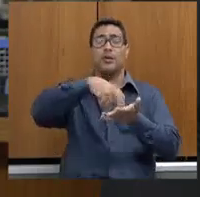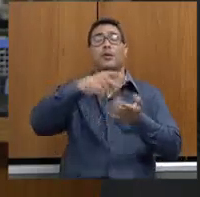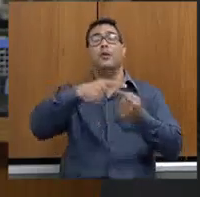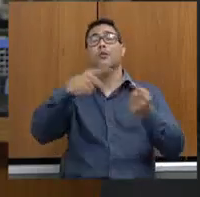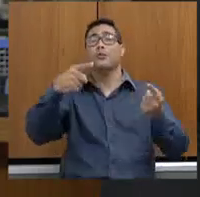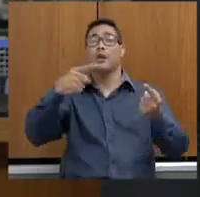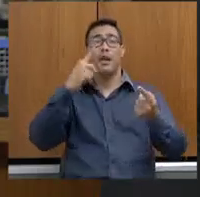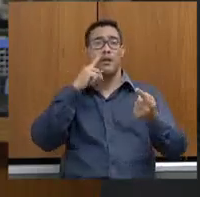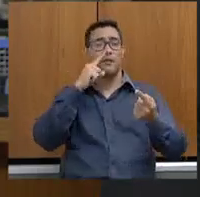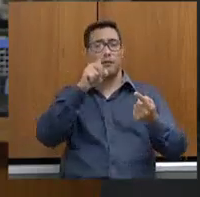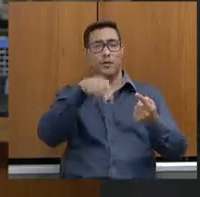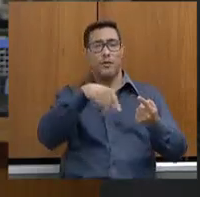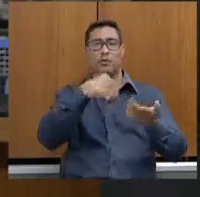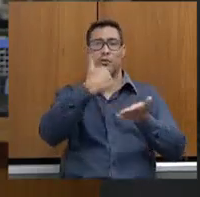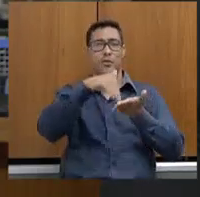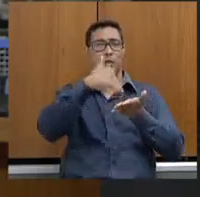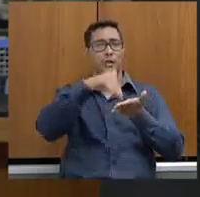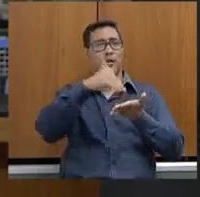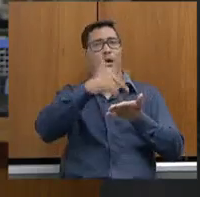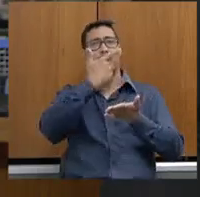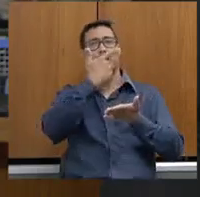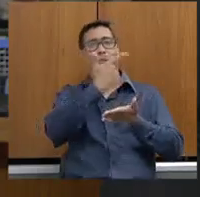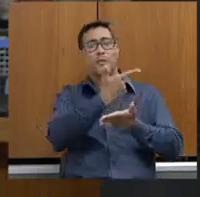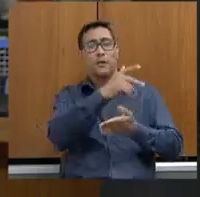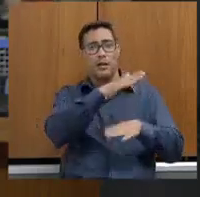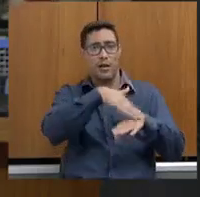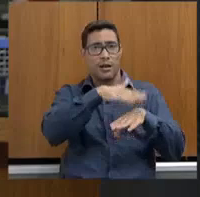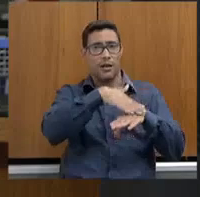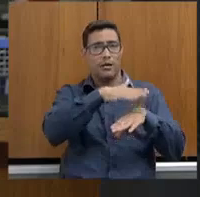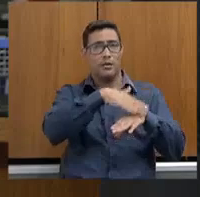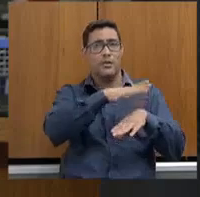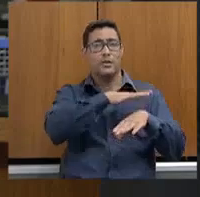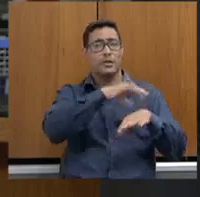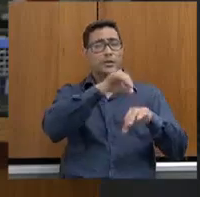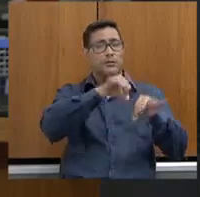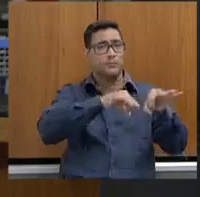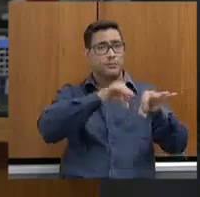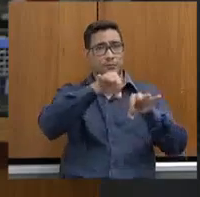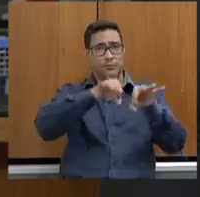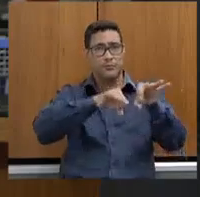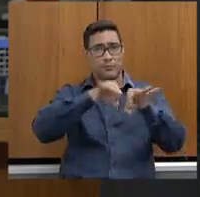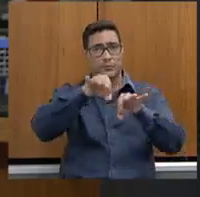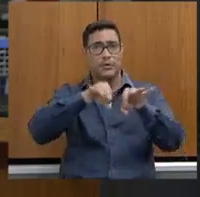eu vi o secretário falar ali do Centro de Atenção